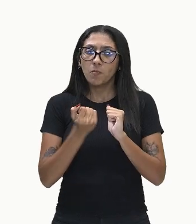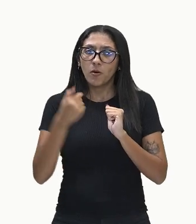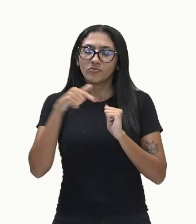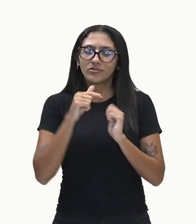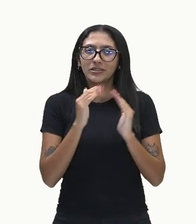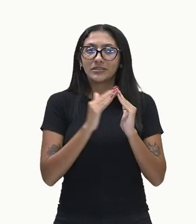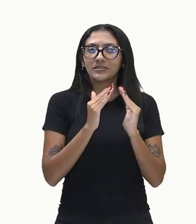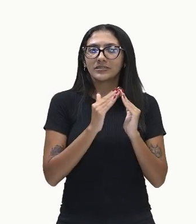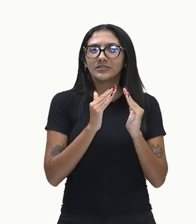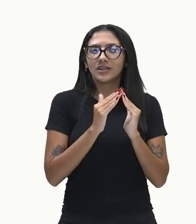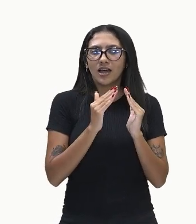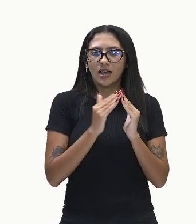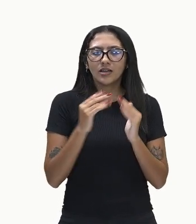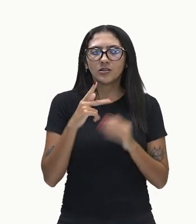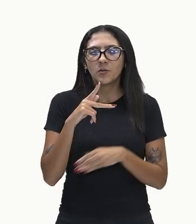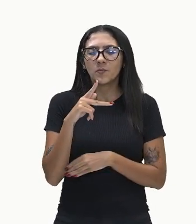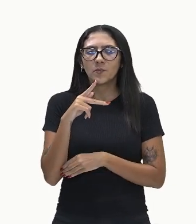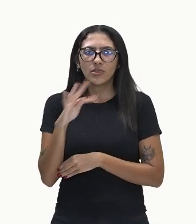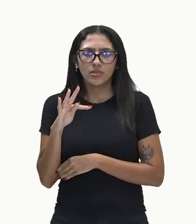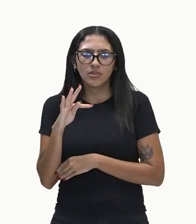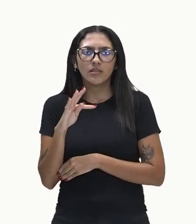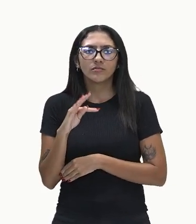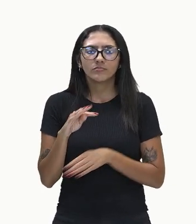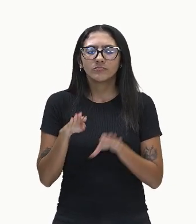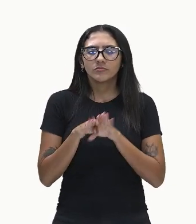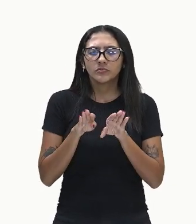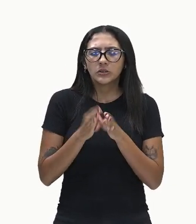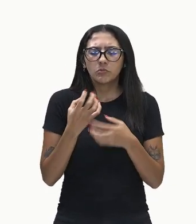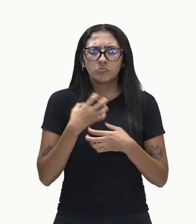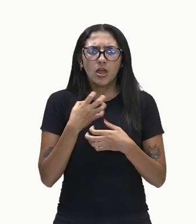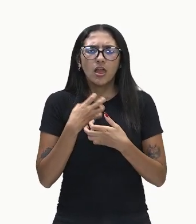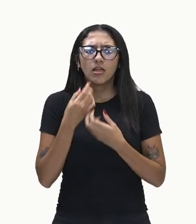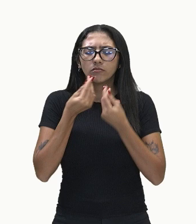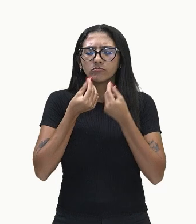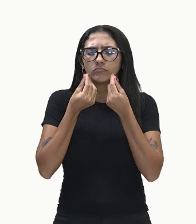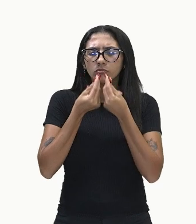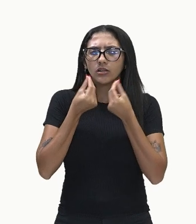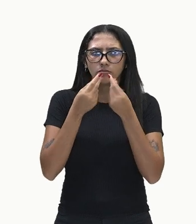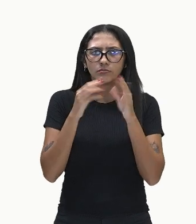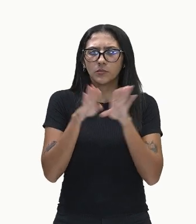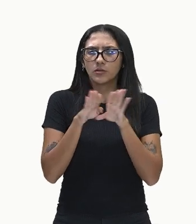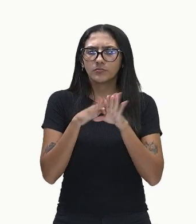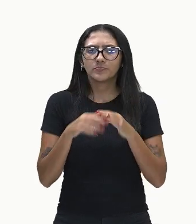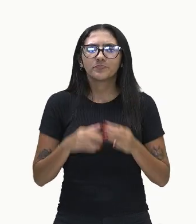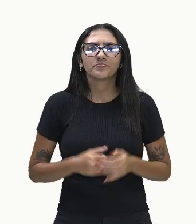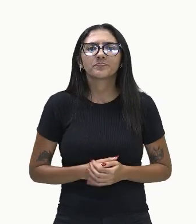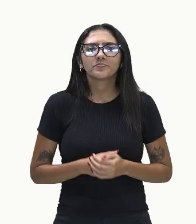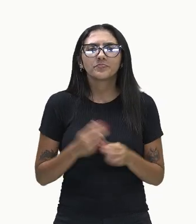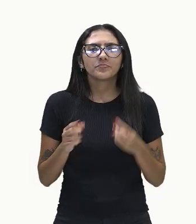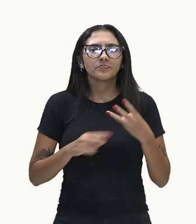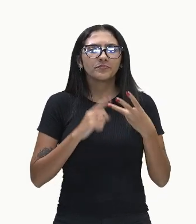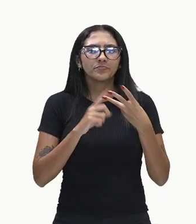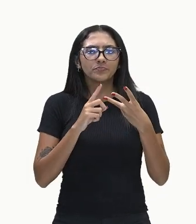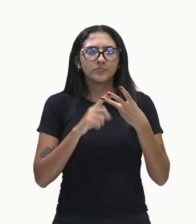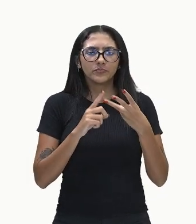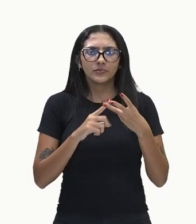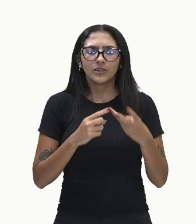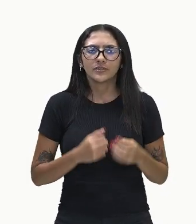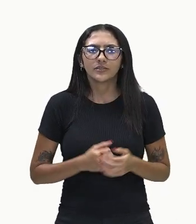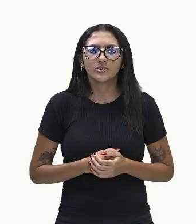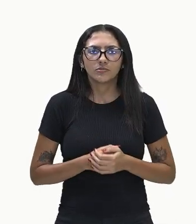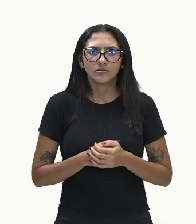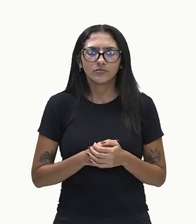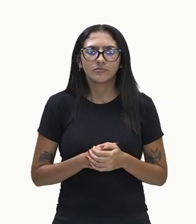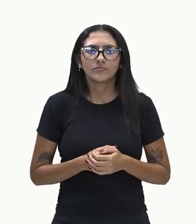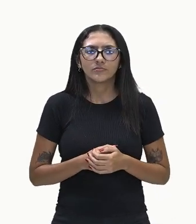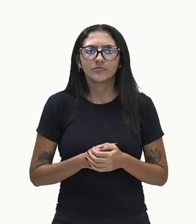não vai comer muito sal. Pega só uma porção pequena para fazer um teste. Bom, o próximo que nós veremos é o azedo, né? É um